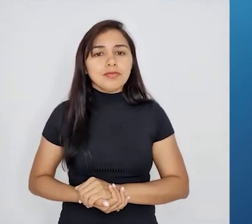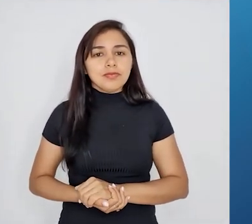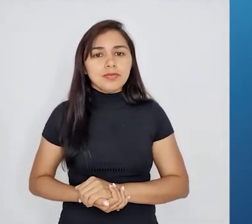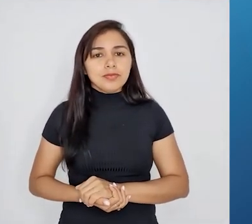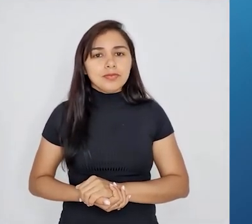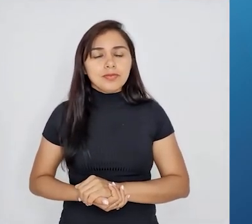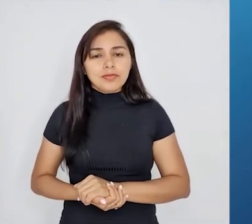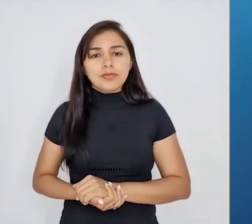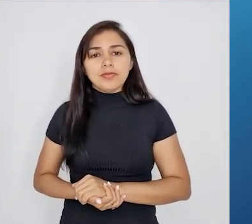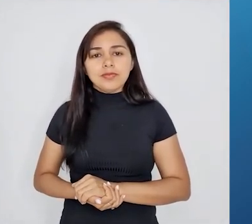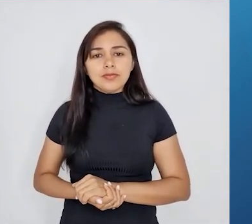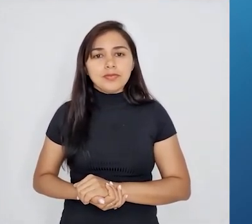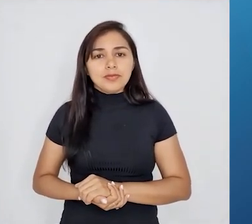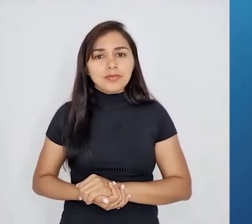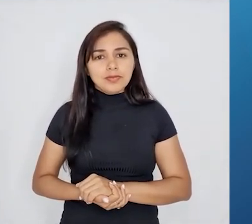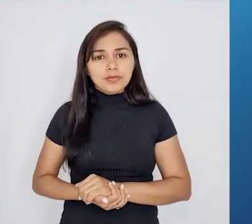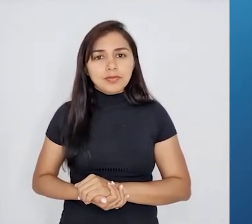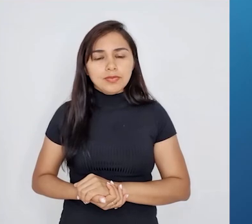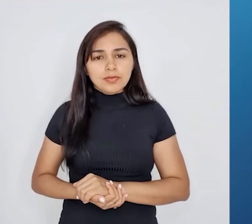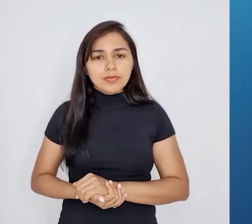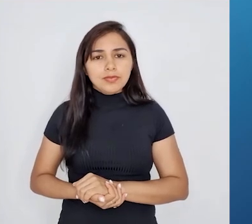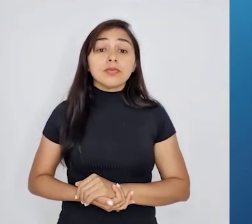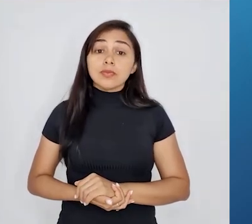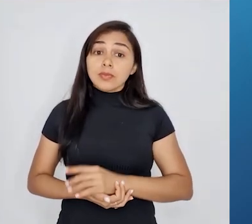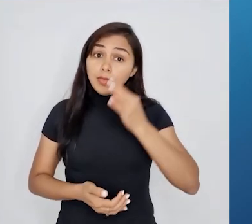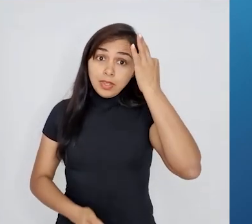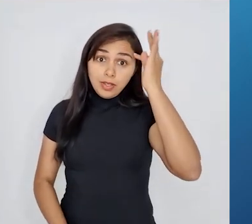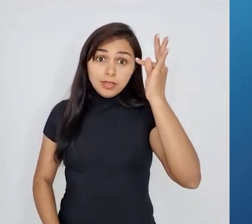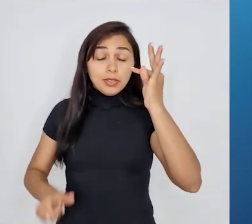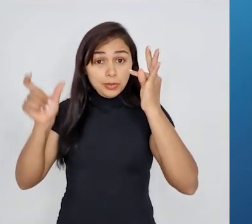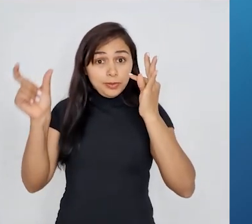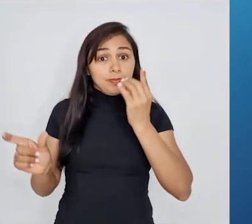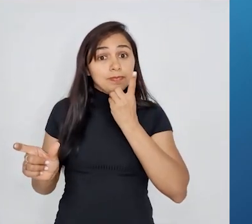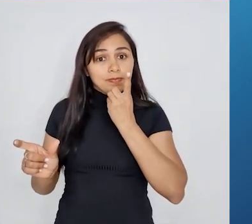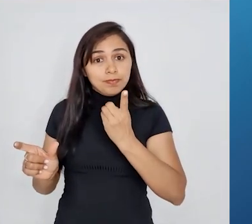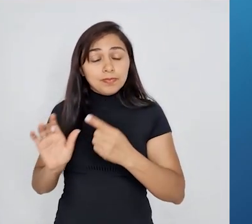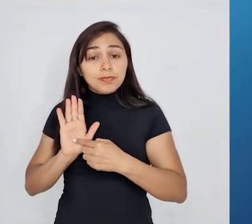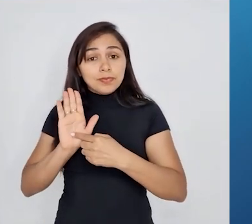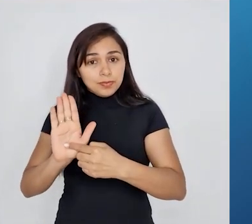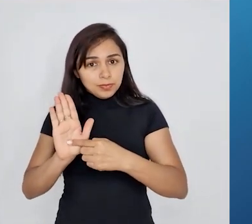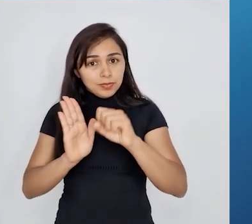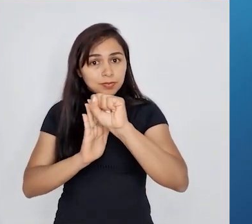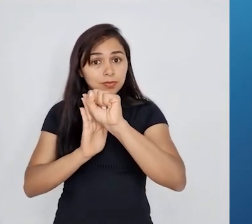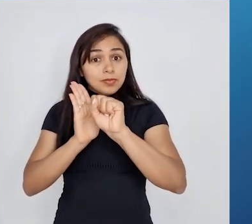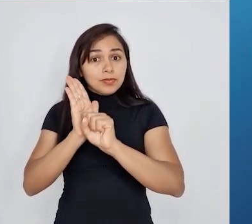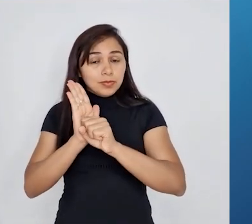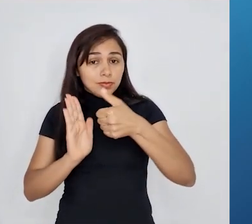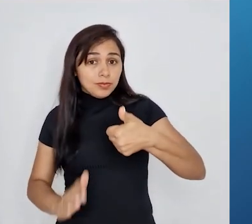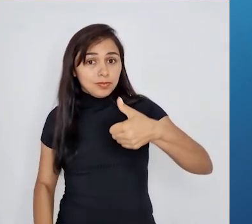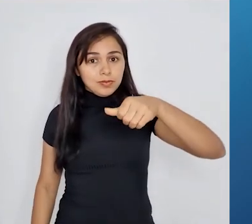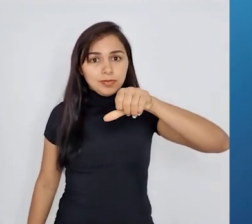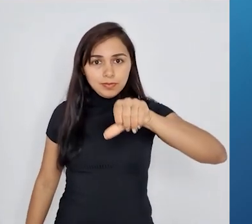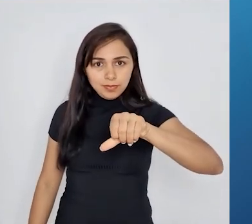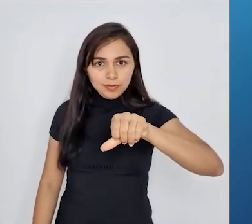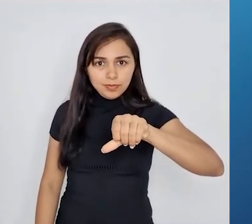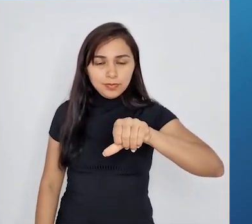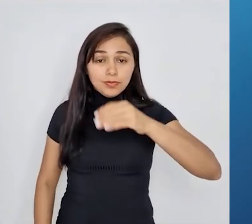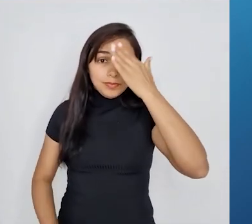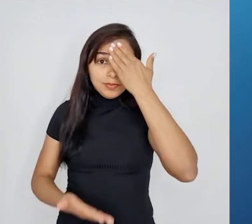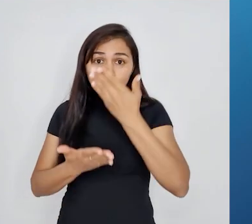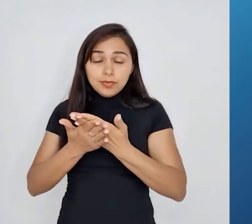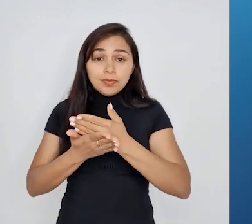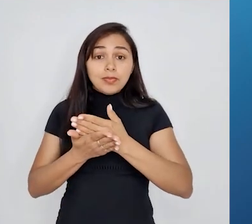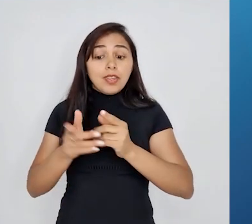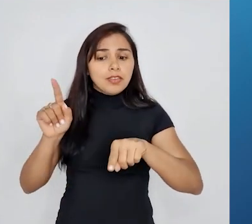Darwin. A teoria de Darwin foi apresentada em meados do século XIX. Considerava que as variações eram